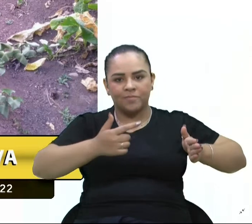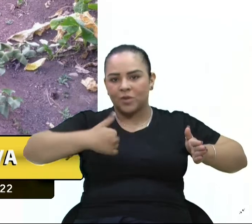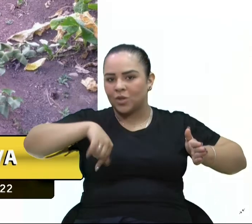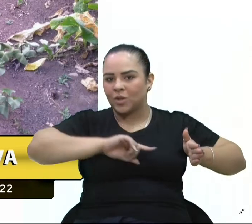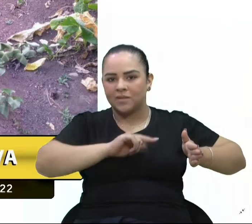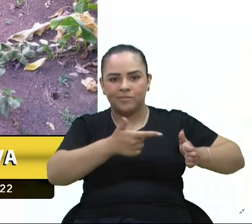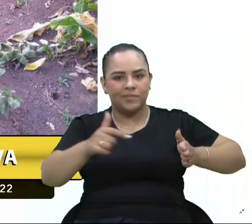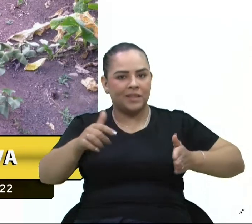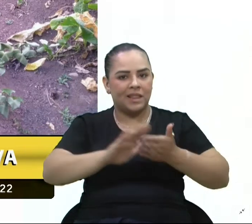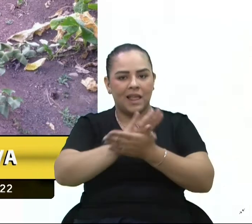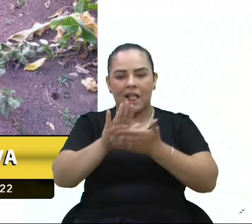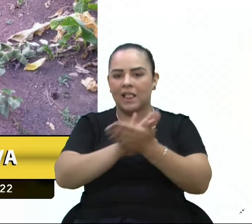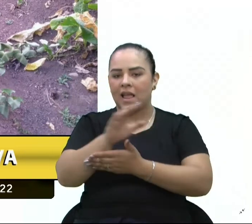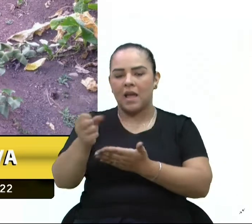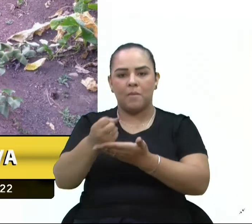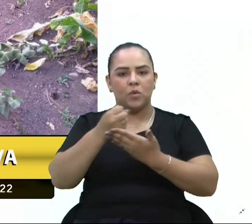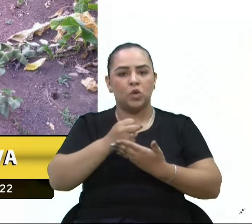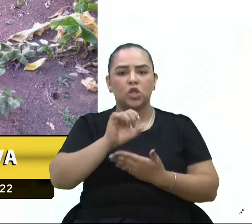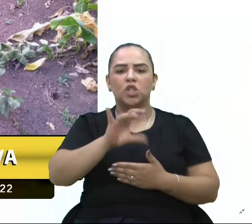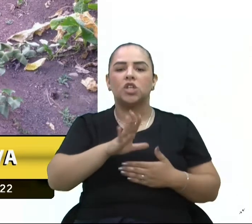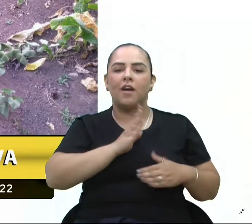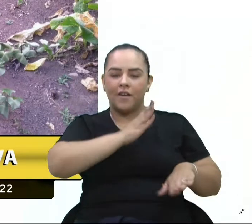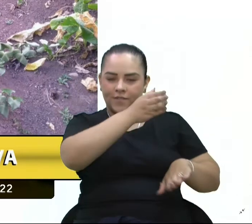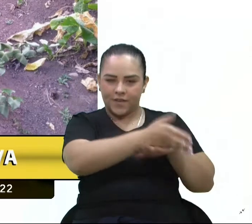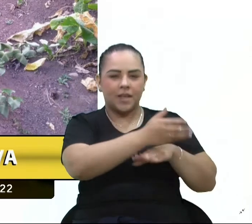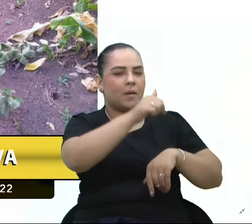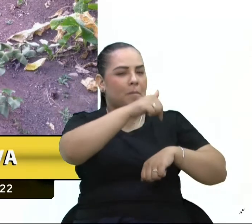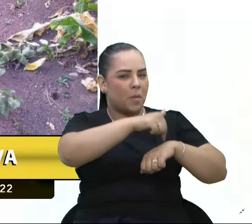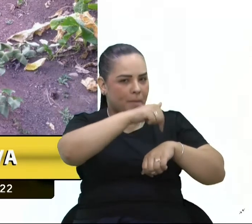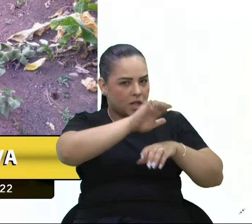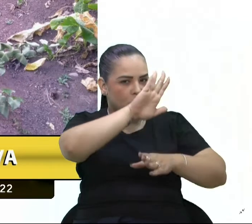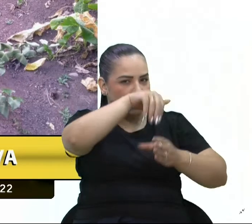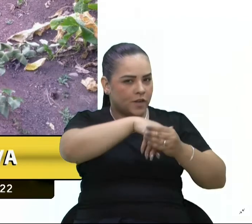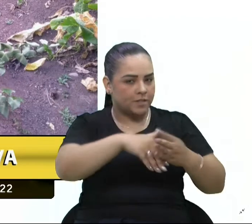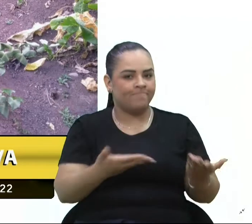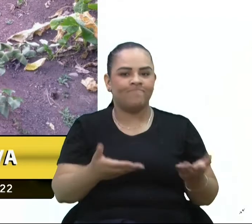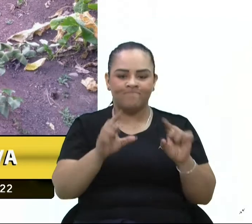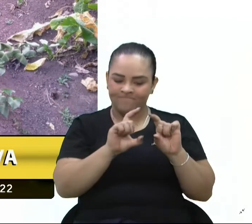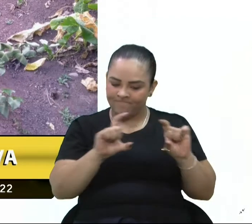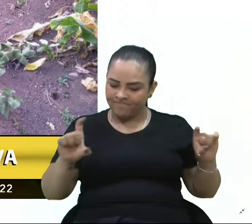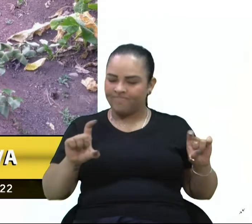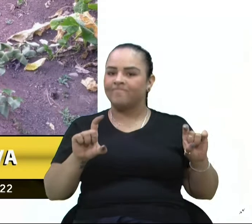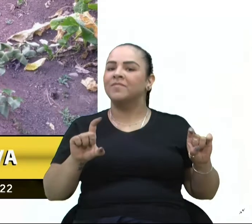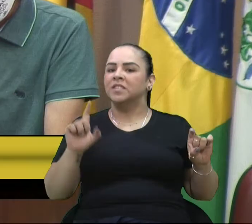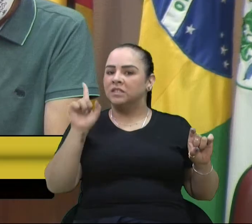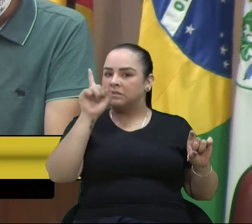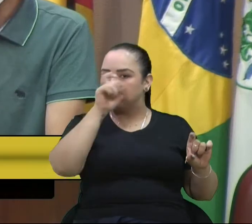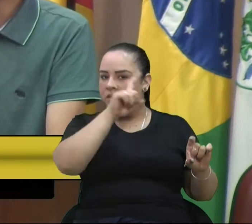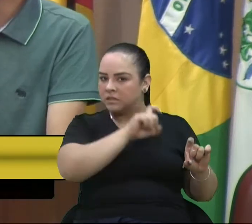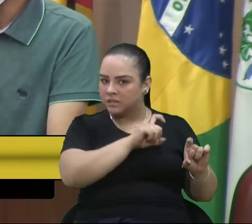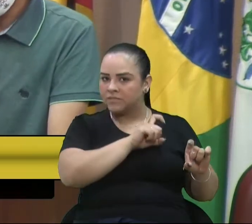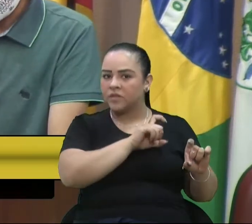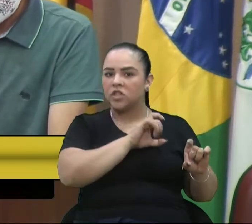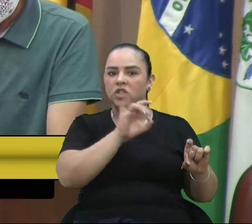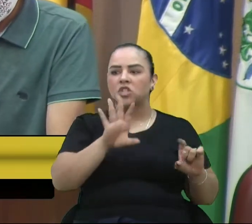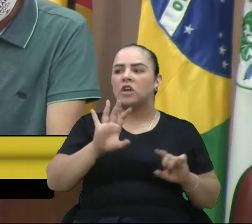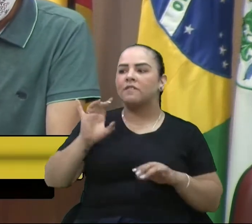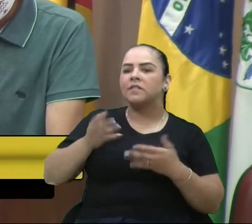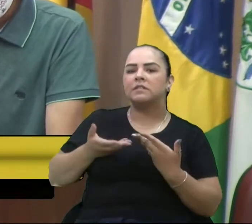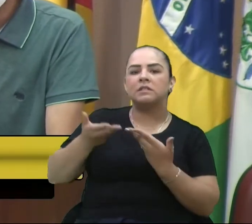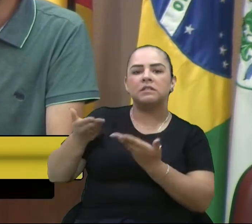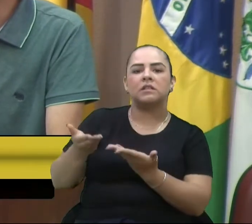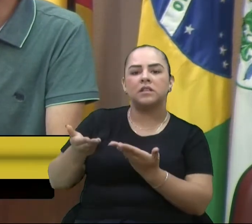Só aparece em véspera de eleição, essa frase, ela é pesada. Só visitas,